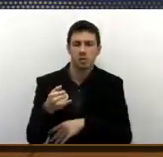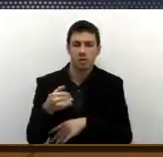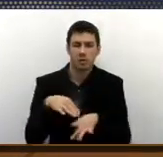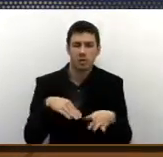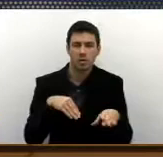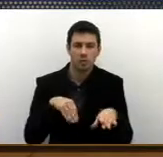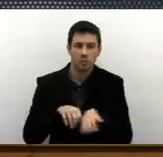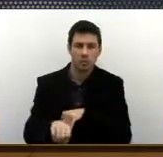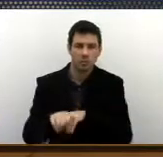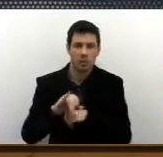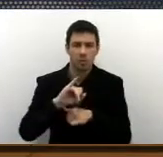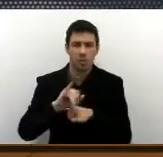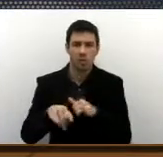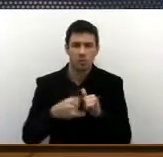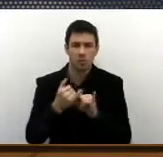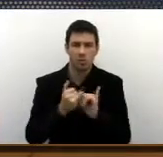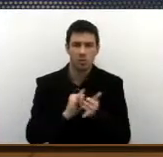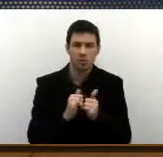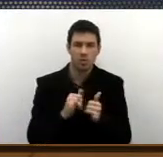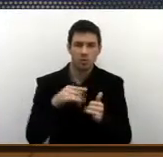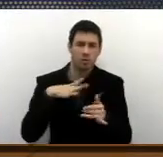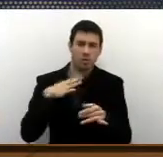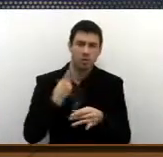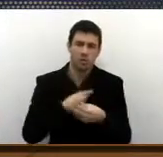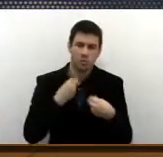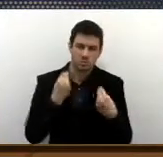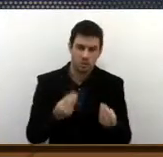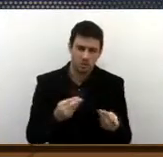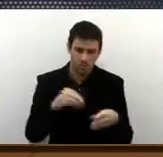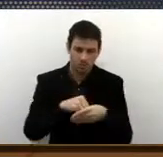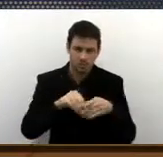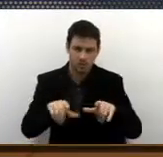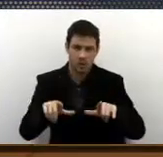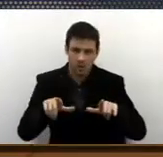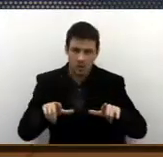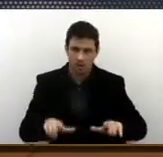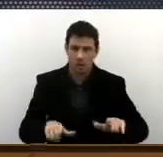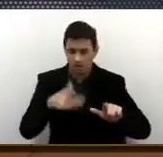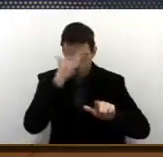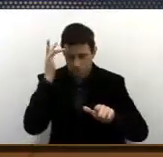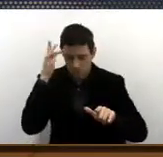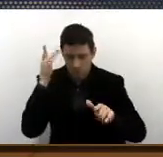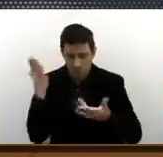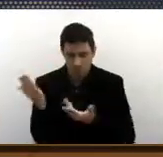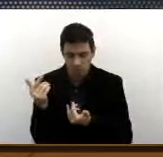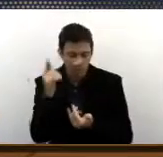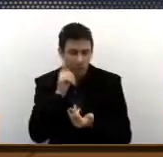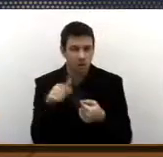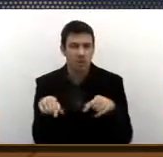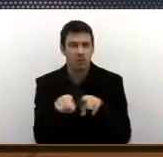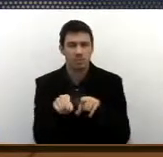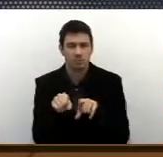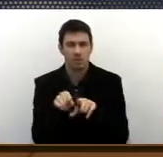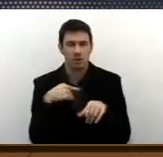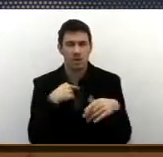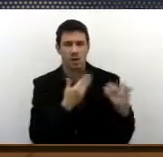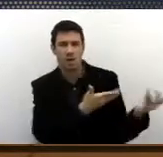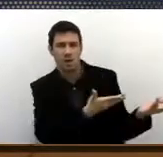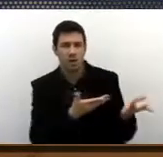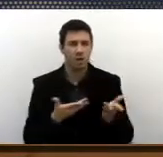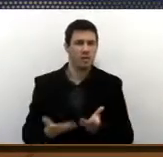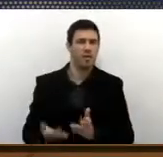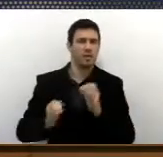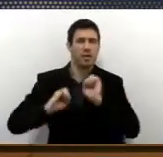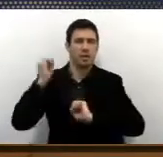e nós implementamos dentro da formatura, além do certificado que o jovem recebe, nós também estamos convidando as empresas para